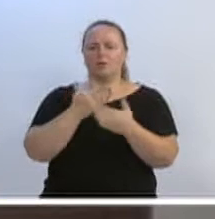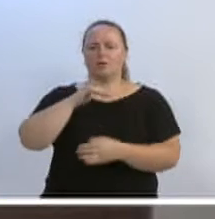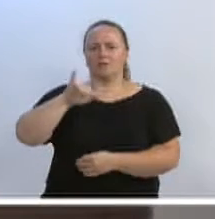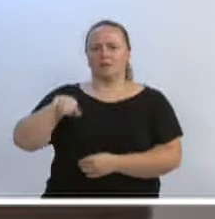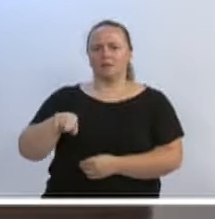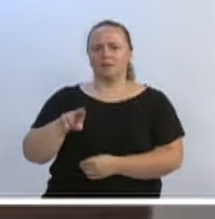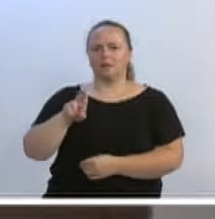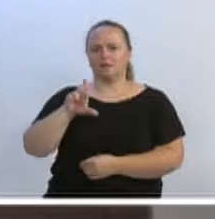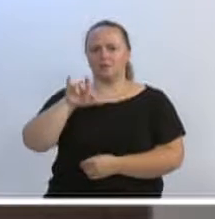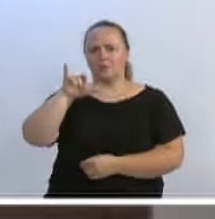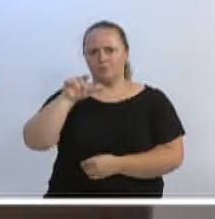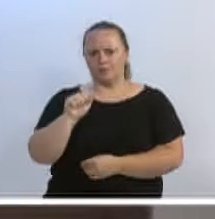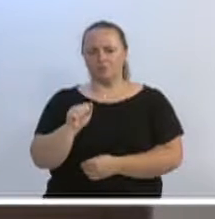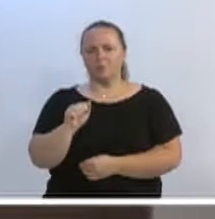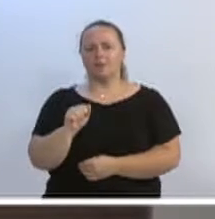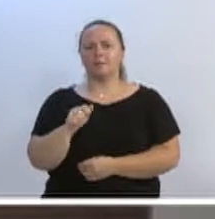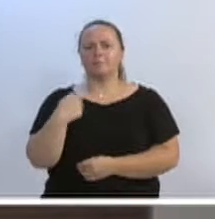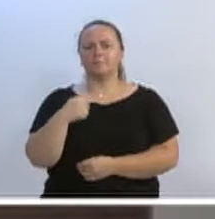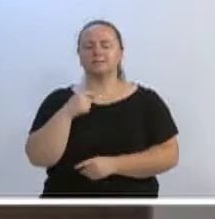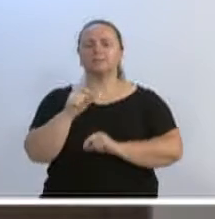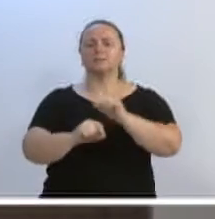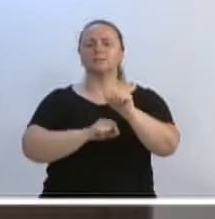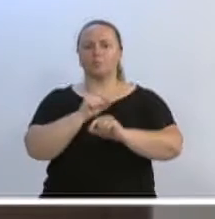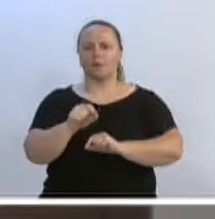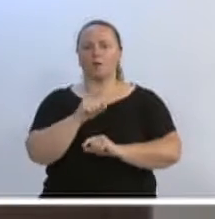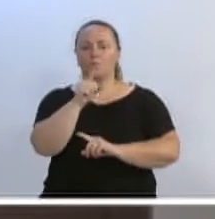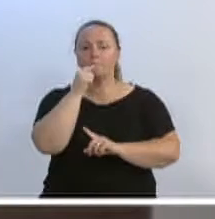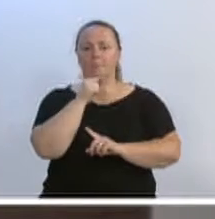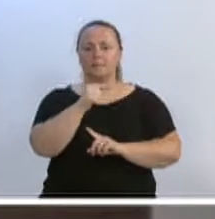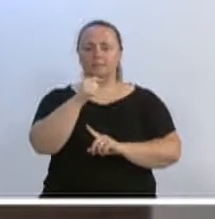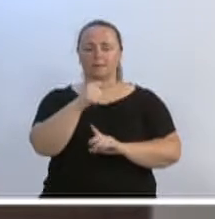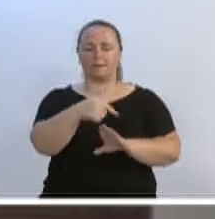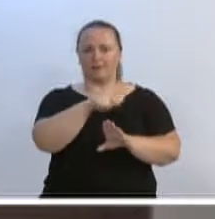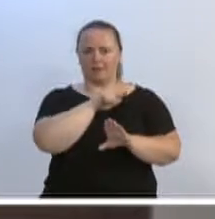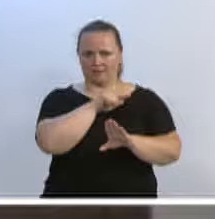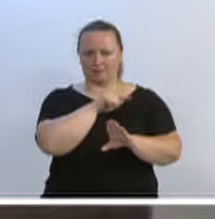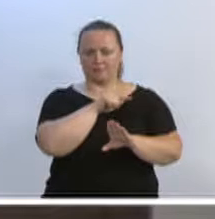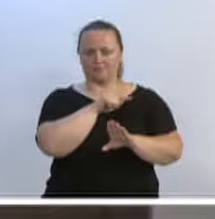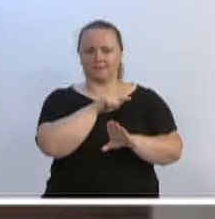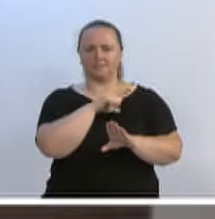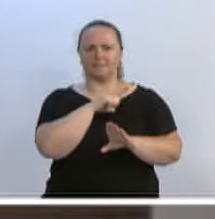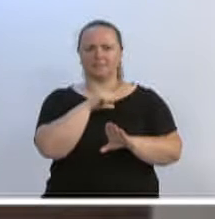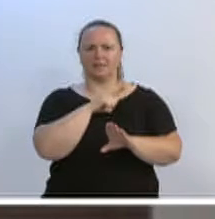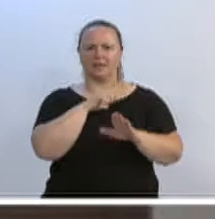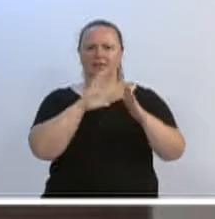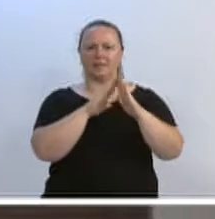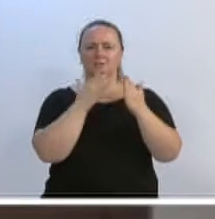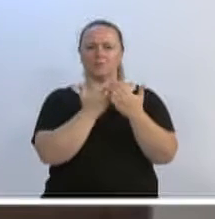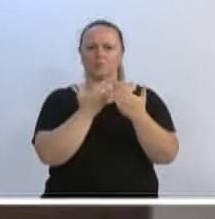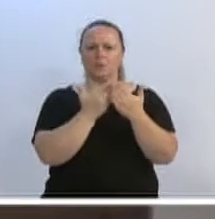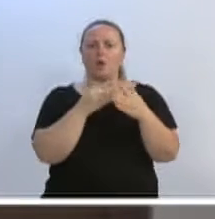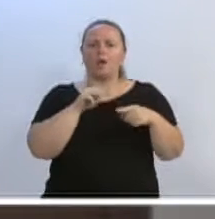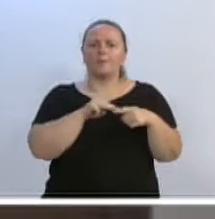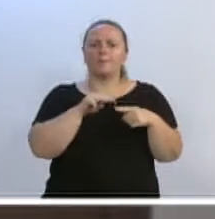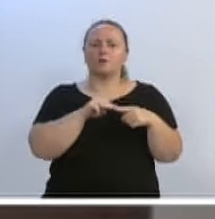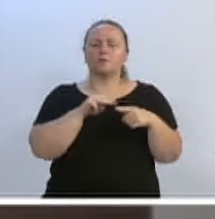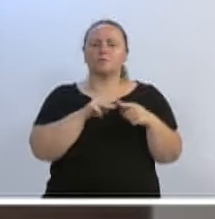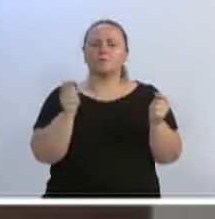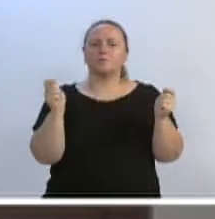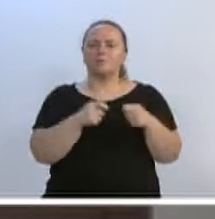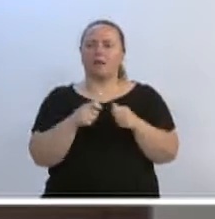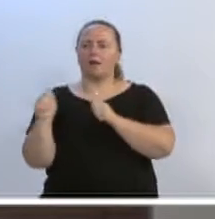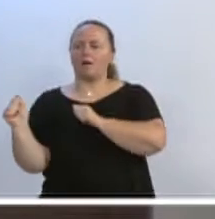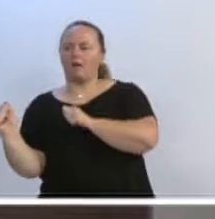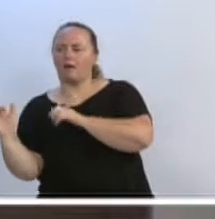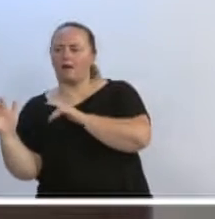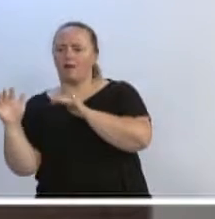antecipasse uma semana para os alunos do Arnos Adrosas, para aqueles alunos do colégio que vai ser municipalizado, para que eles possam ocupar esse espaço e para